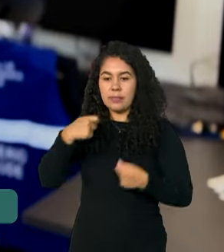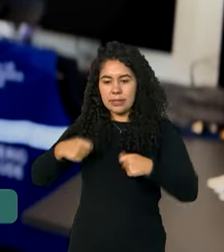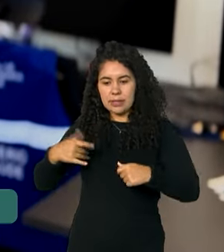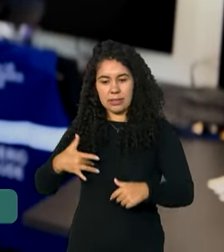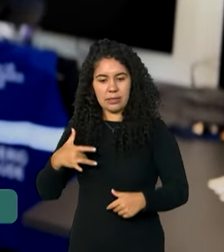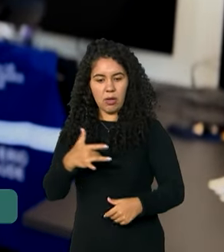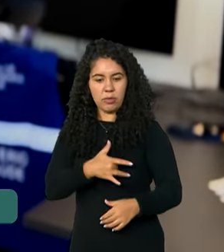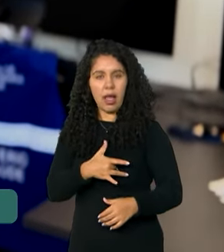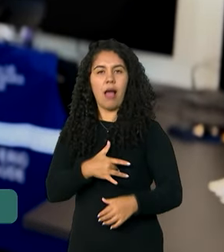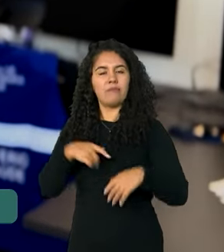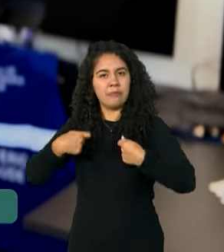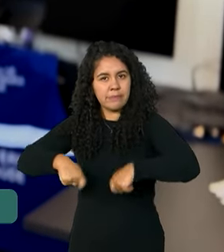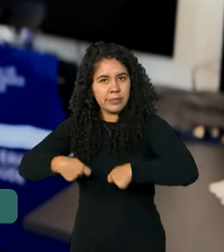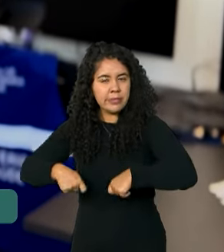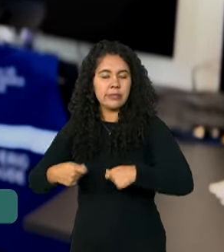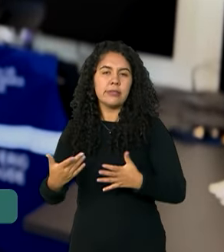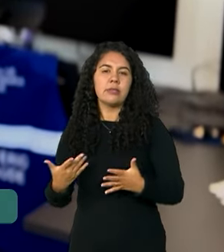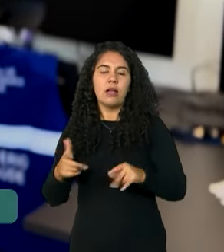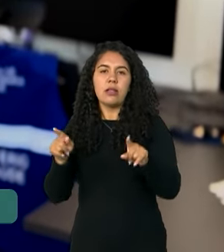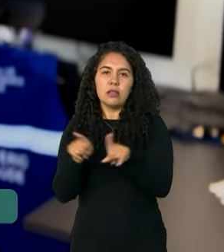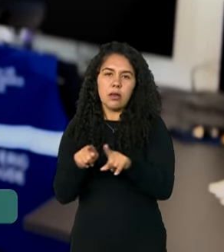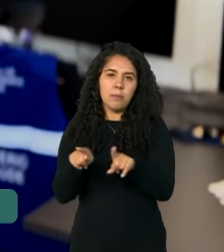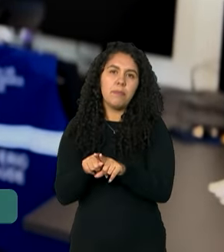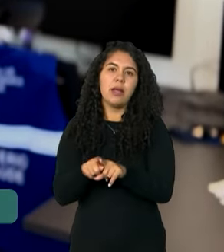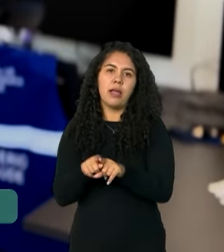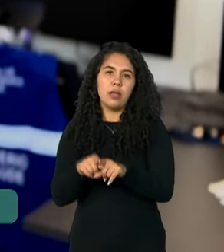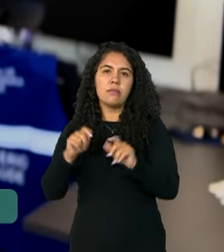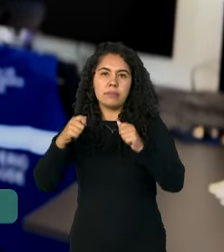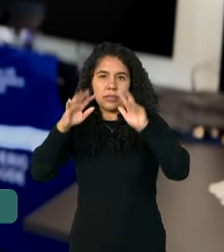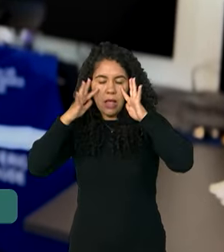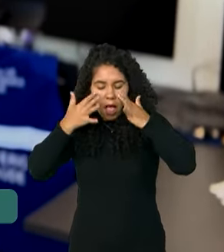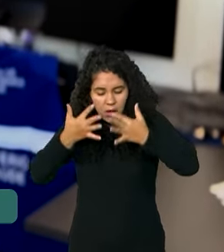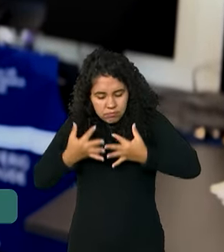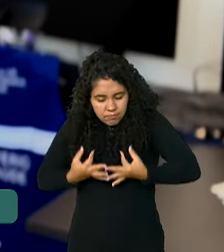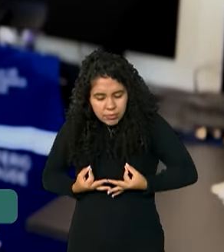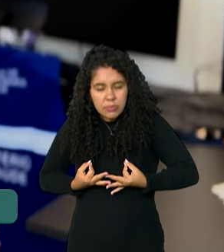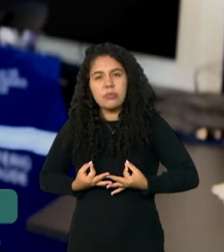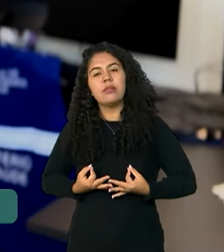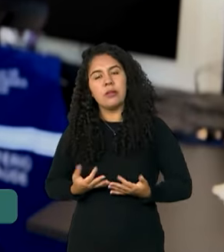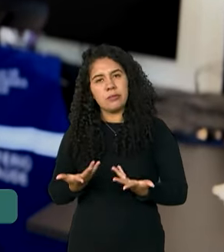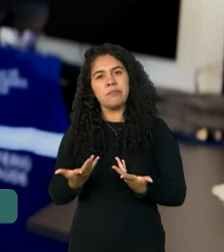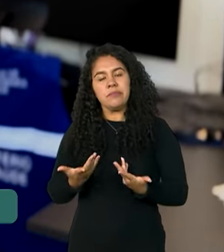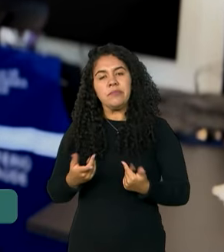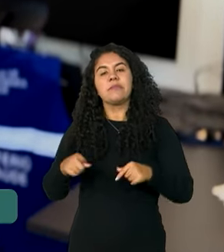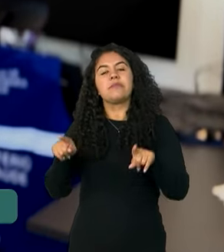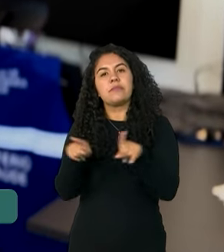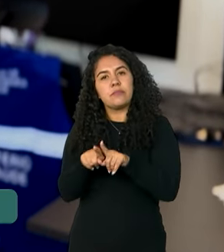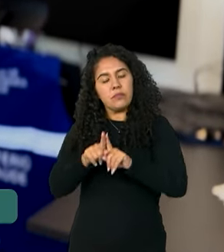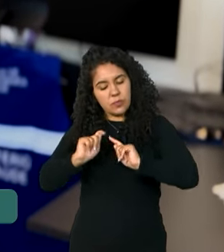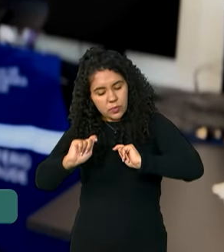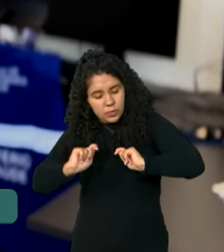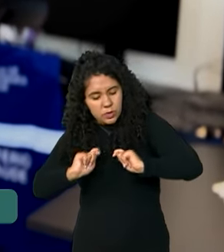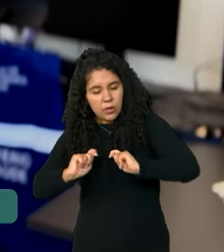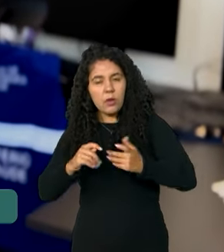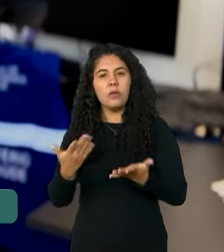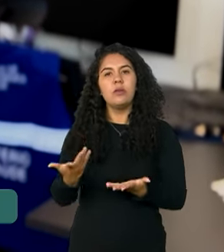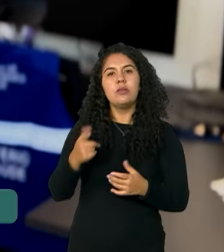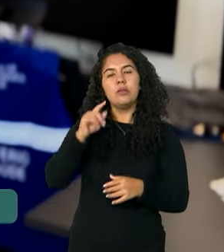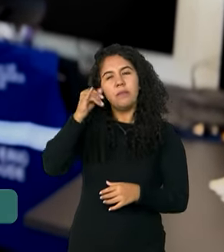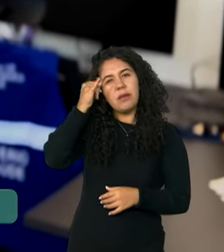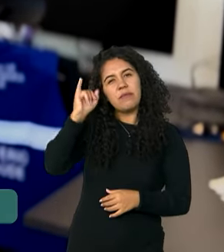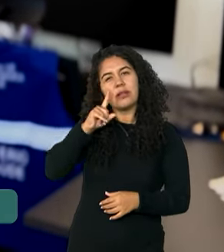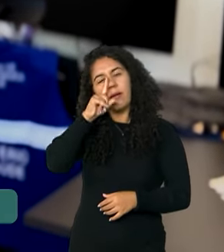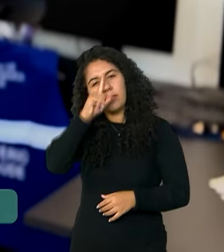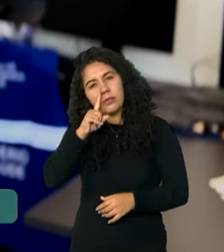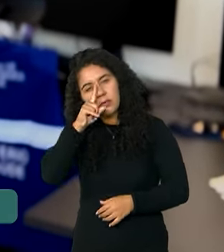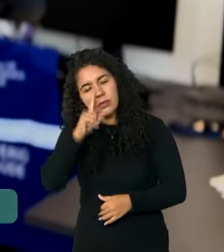E também ações voltadas para o autocuidado e controle também dos fatores de risco.